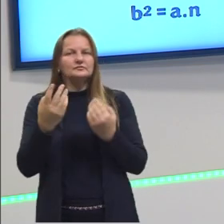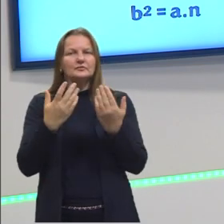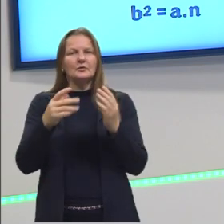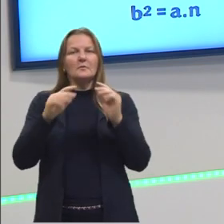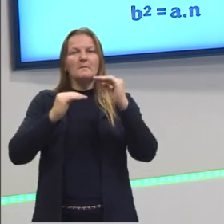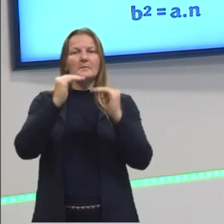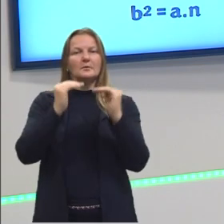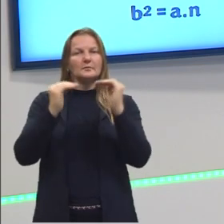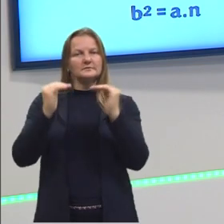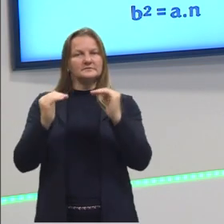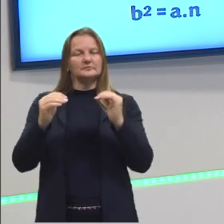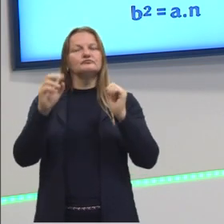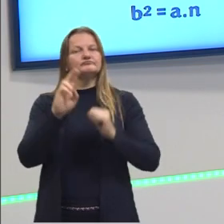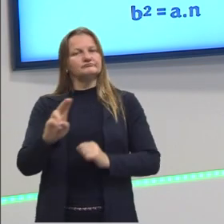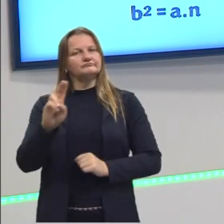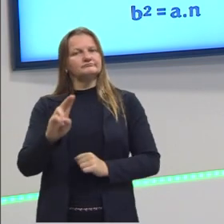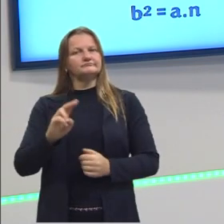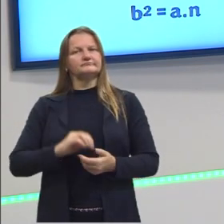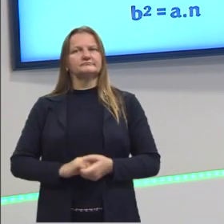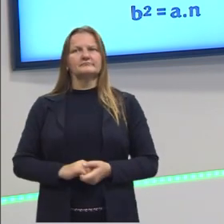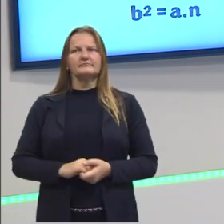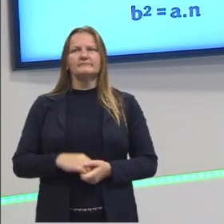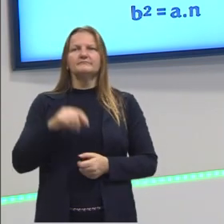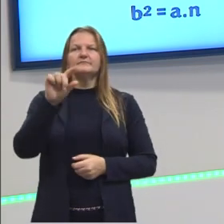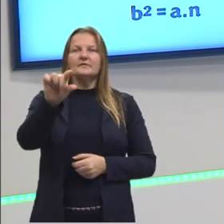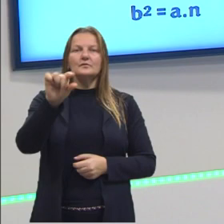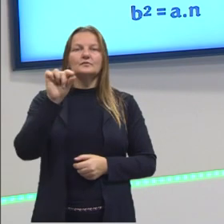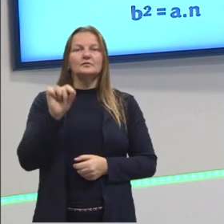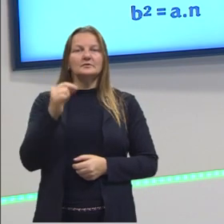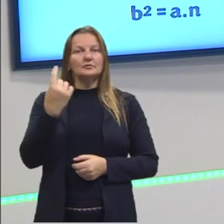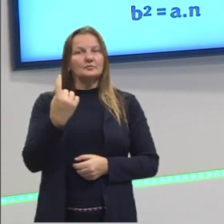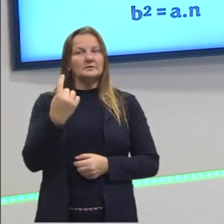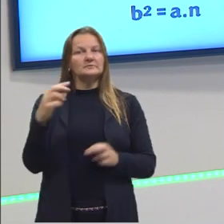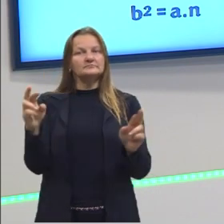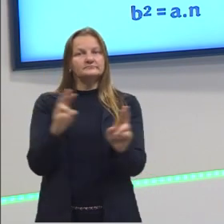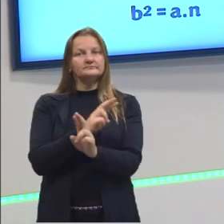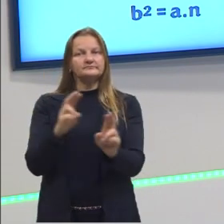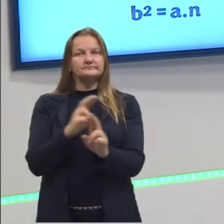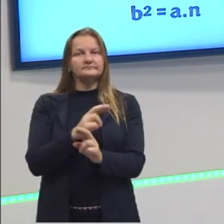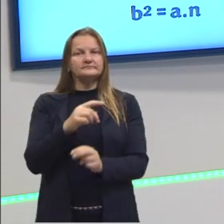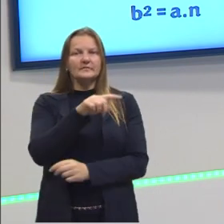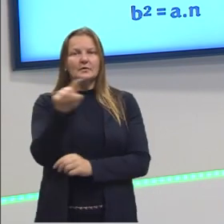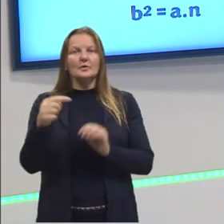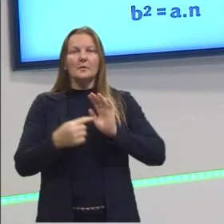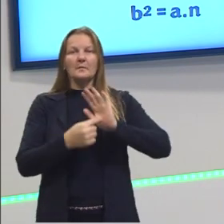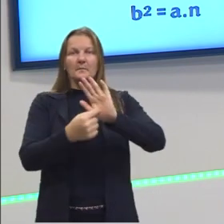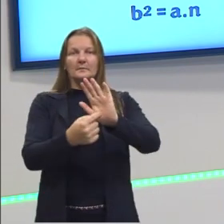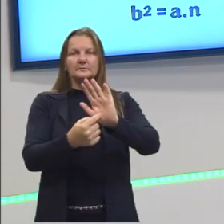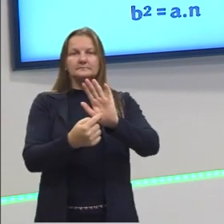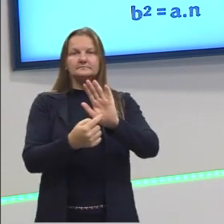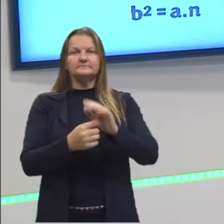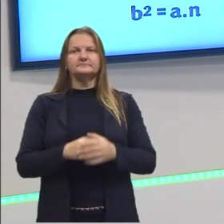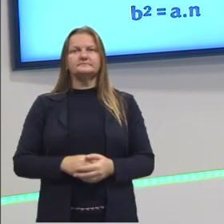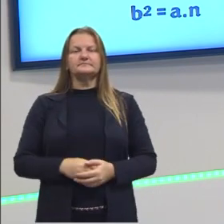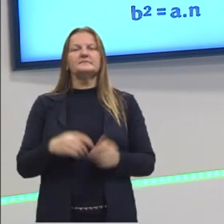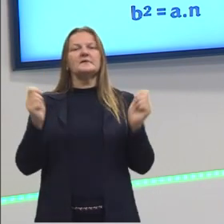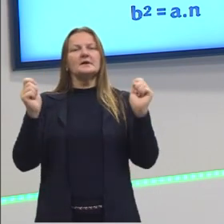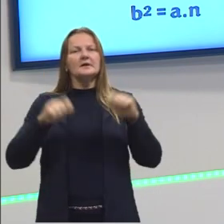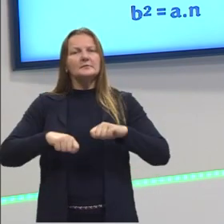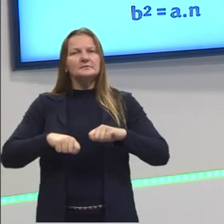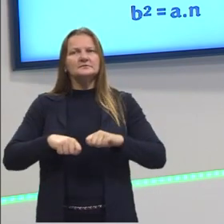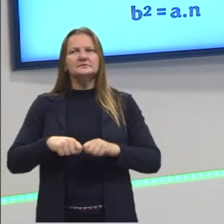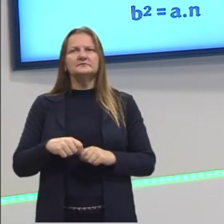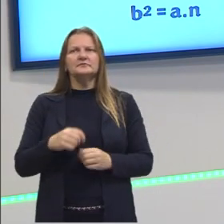proporção, tá? Eu vou escolher, então, aqui uma das relações para mostrar para vocês, então, que é possível,